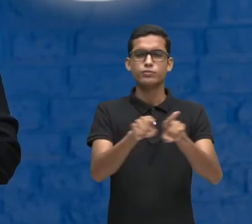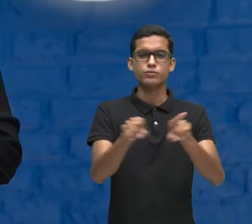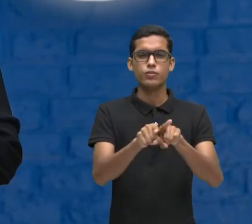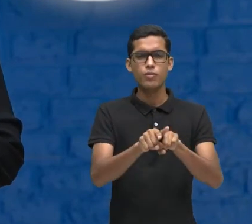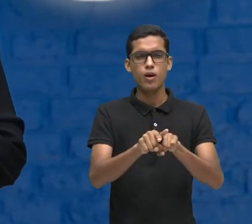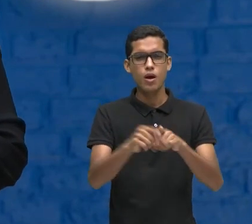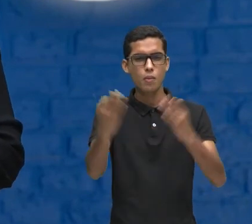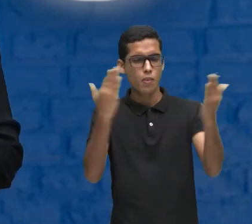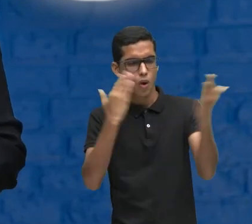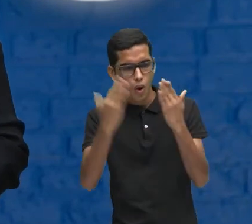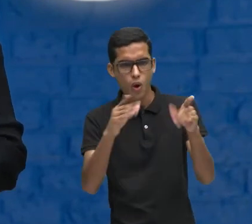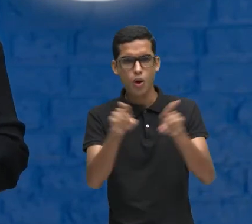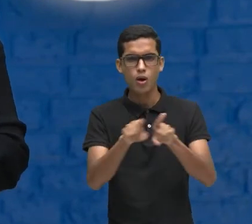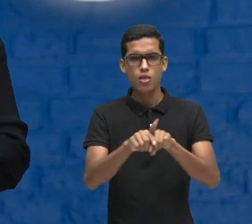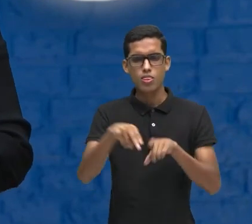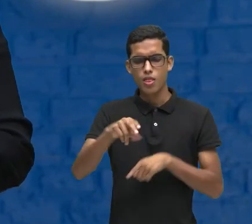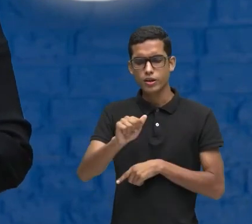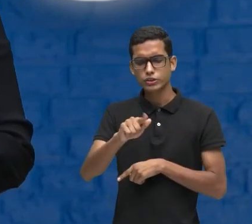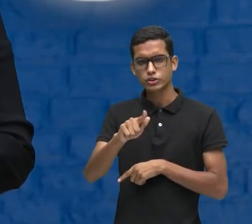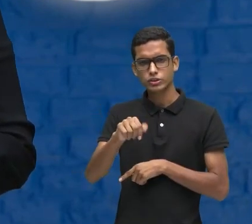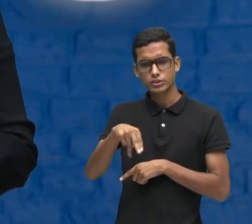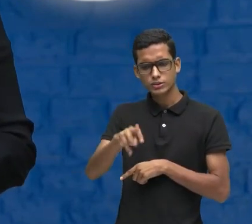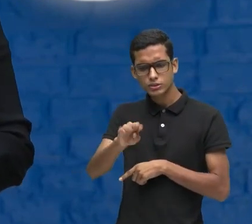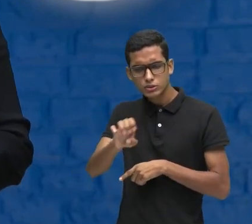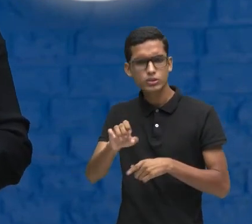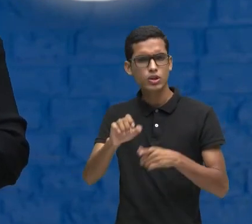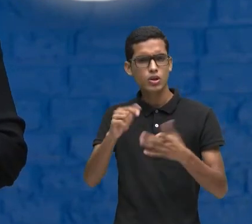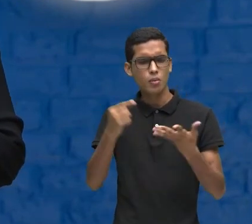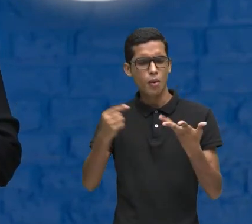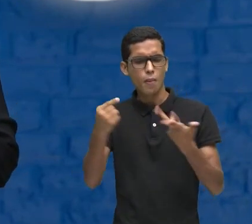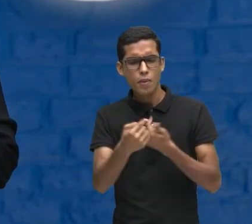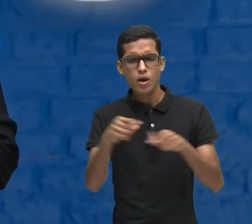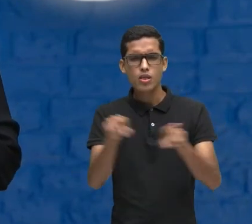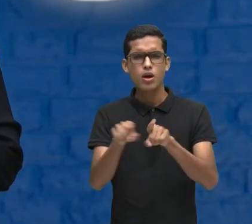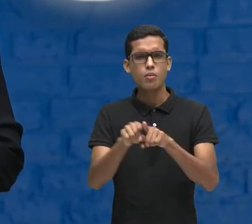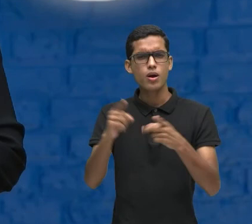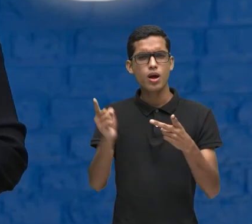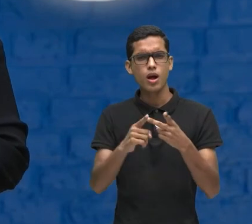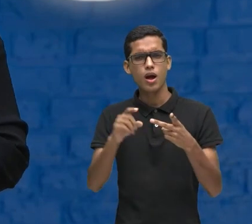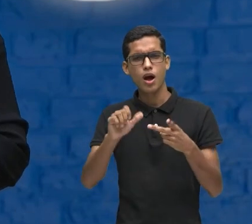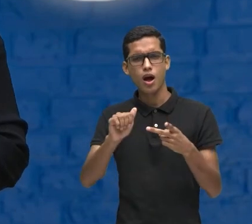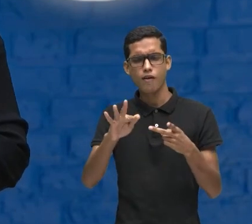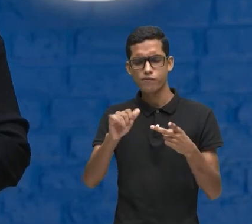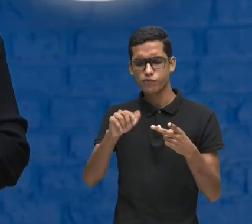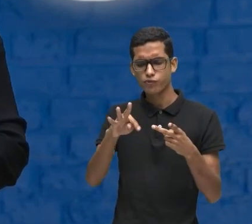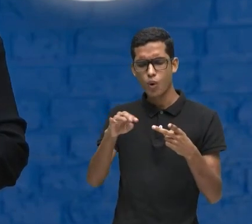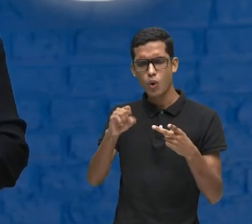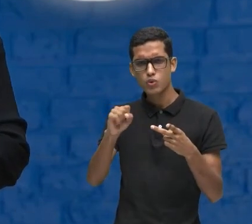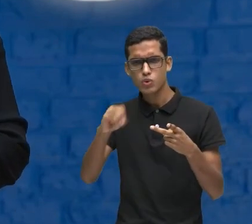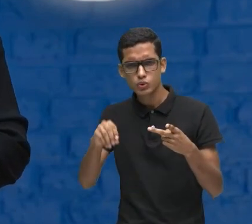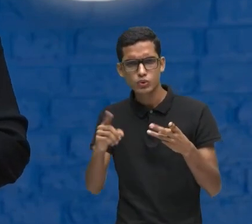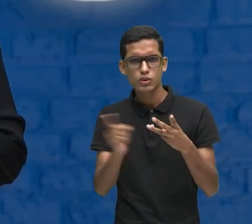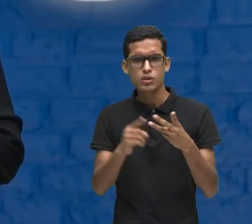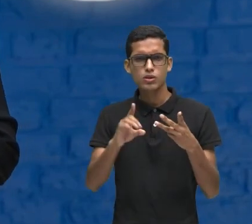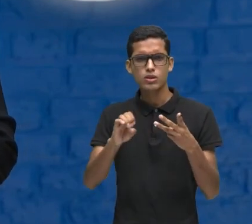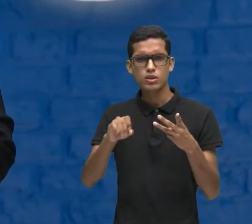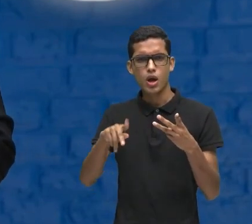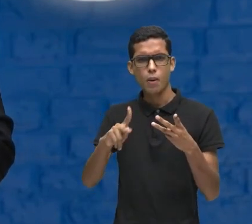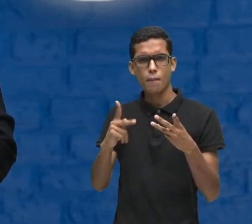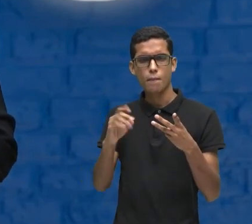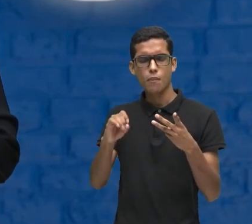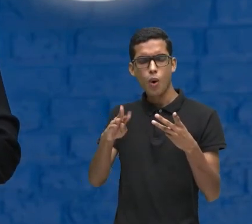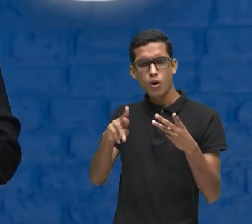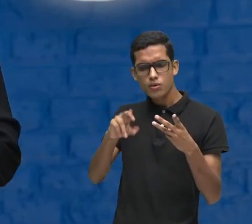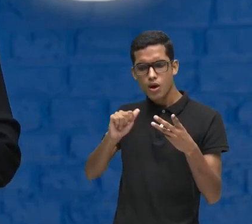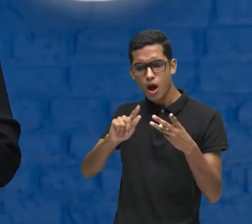Na Giane que está aqui comigo Psicólogos Afonso Débora Vanusa Cimei Todos os